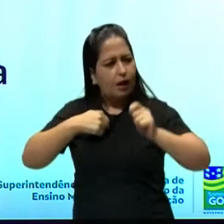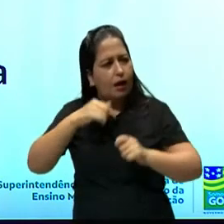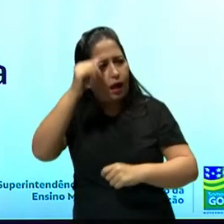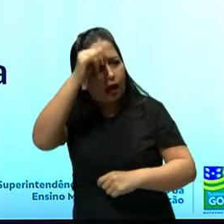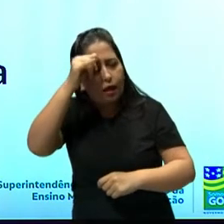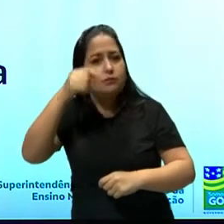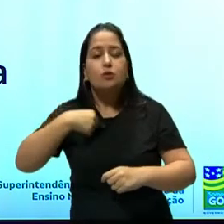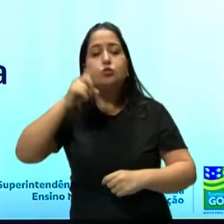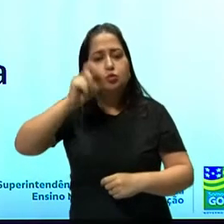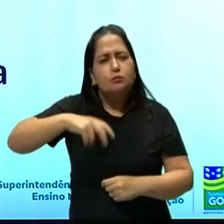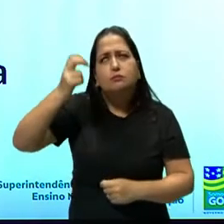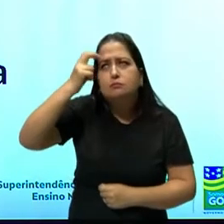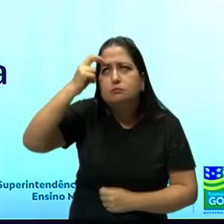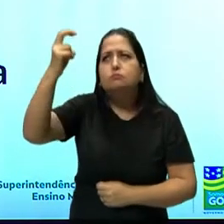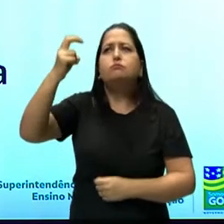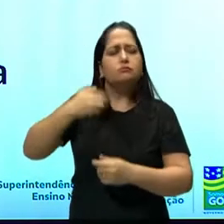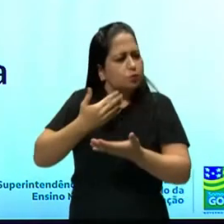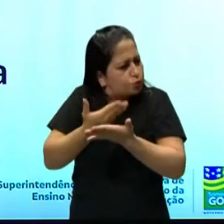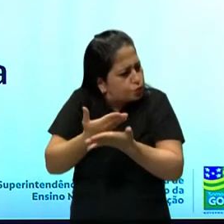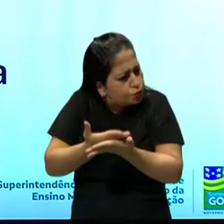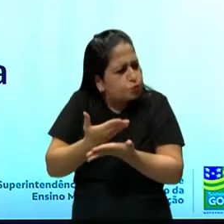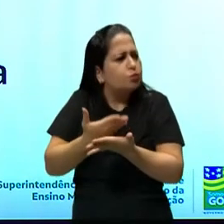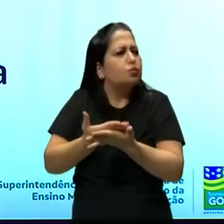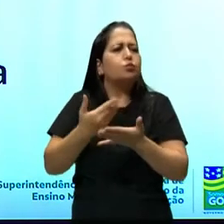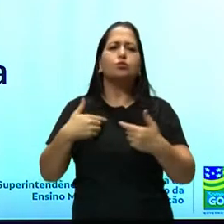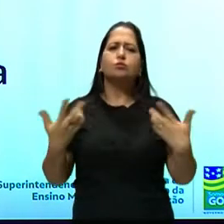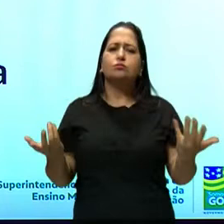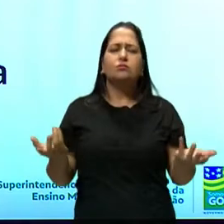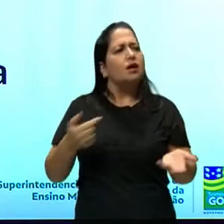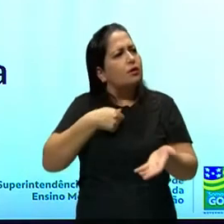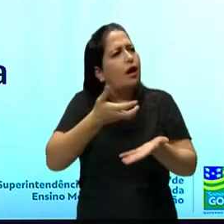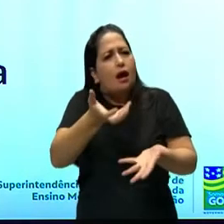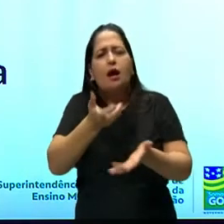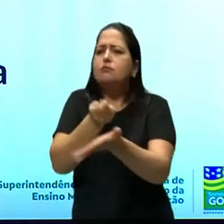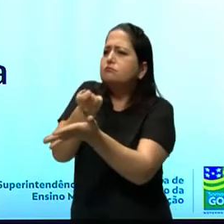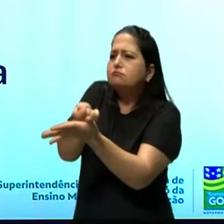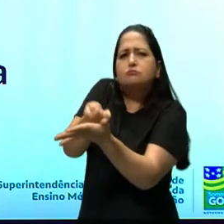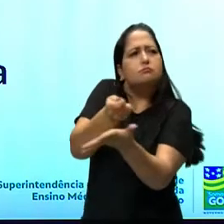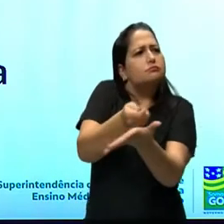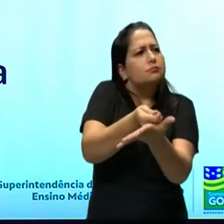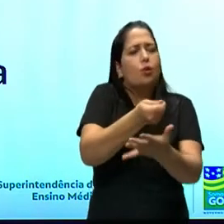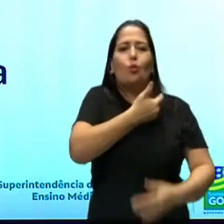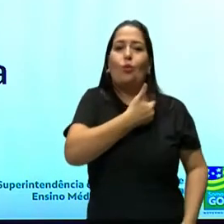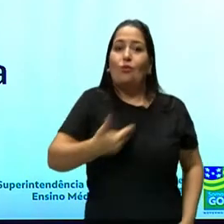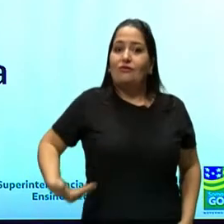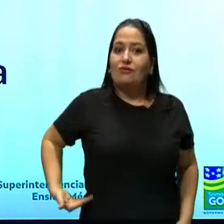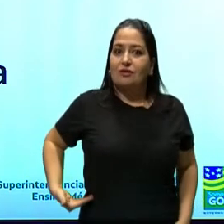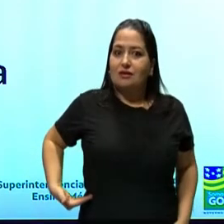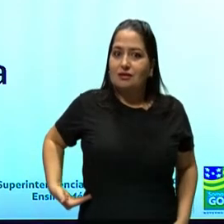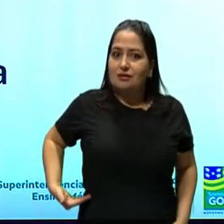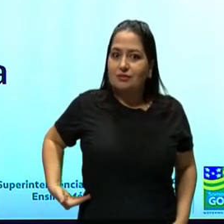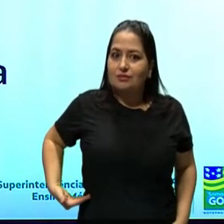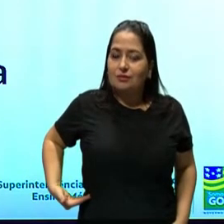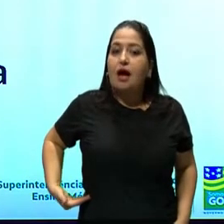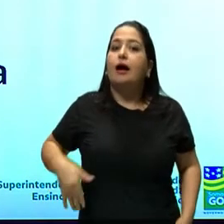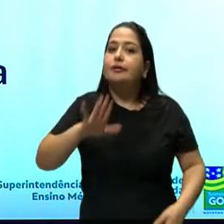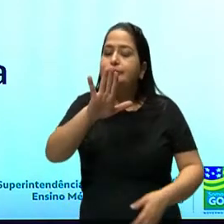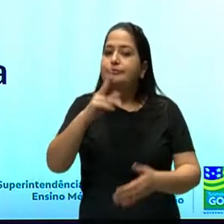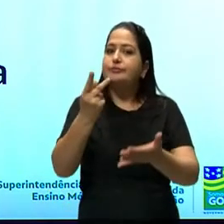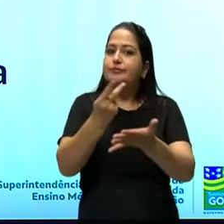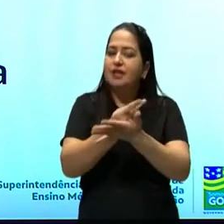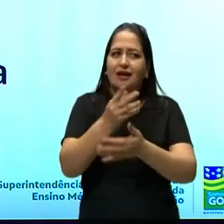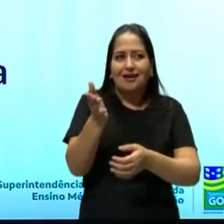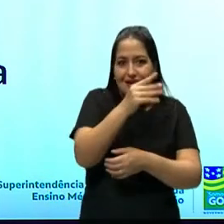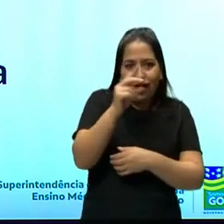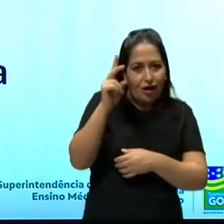e os estudantes. E eles vão começar a cobrar mais do governo. Isso vai gerar dois fatos que são